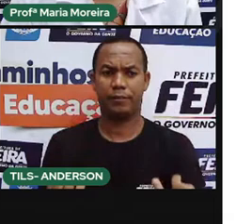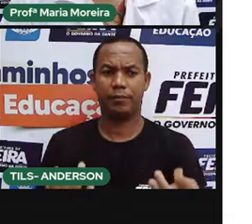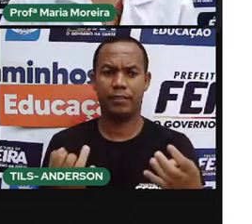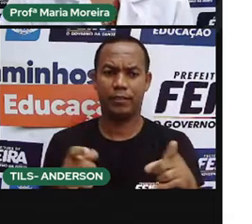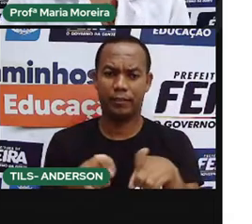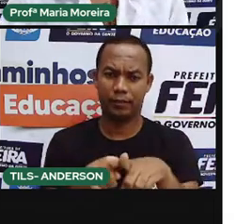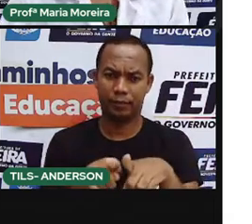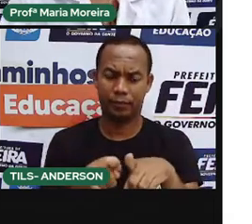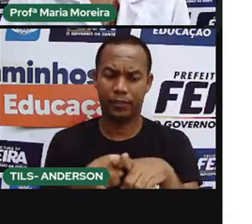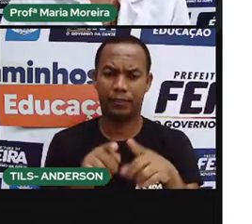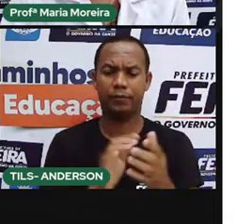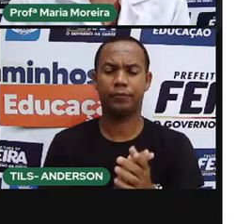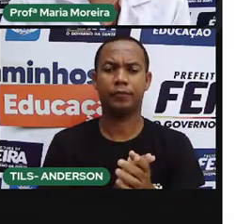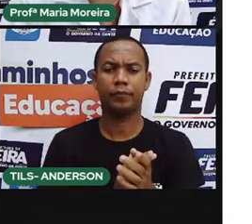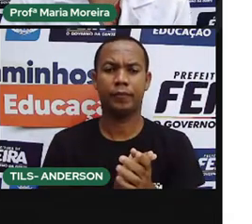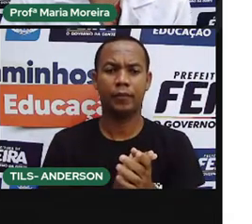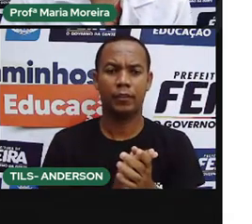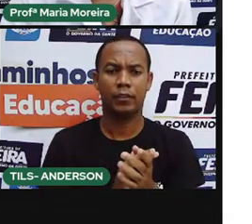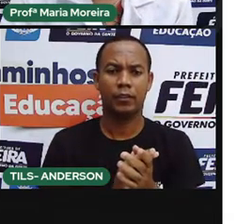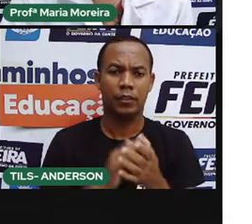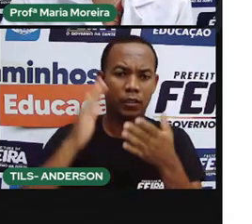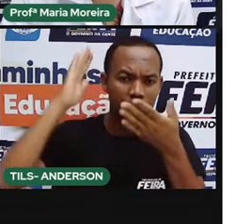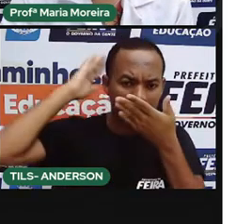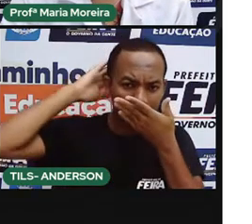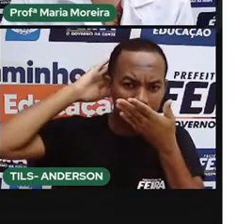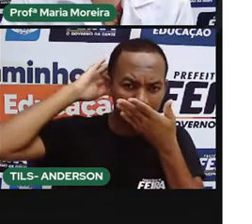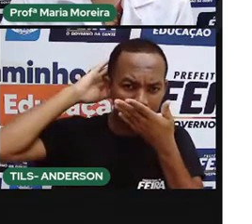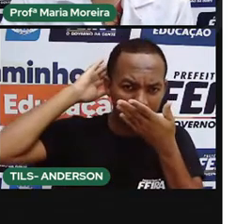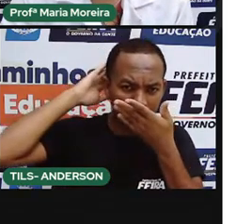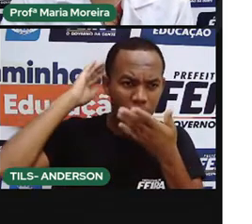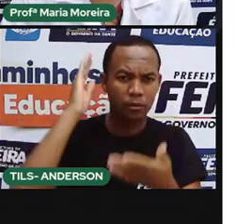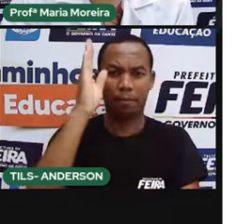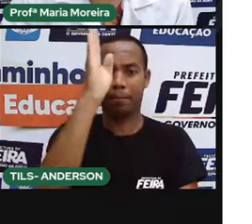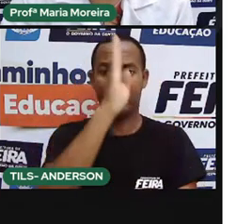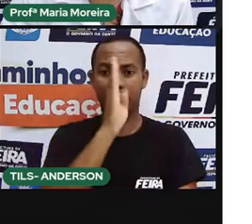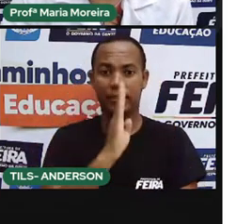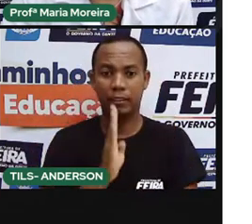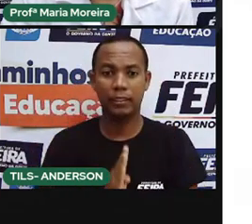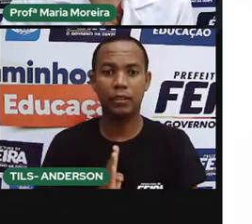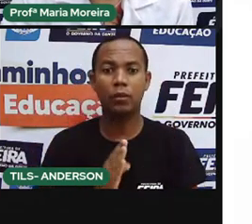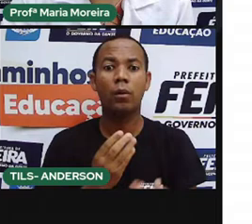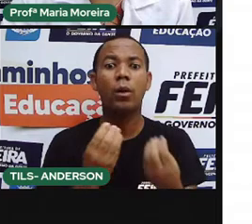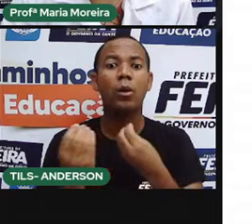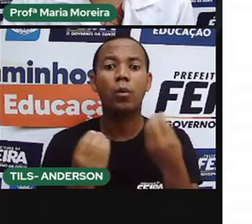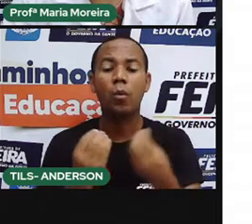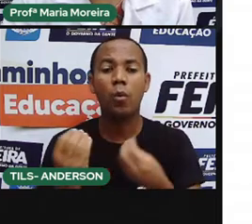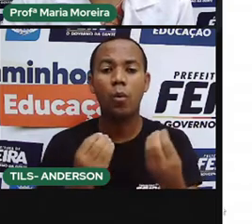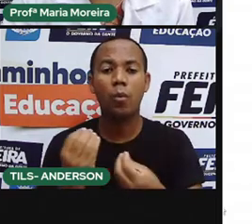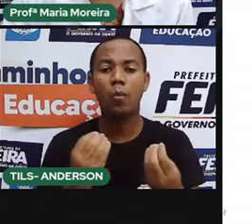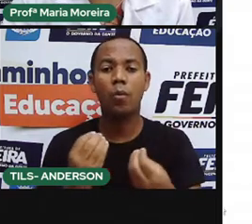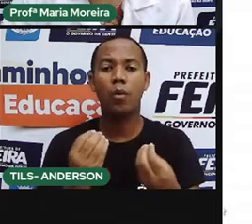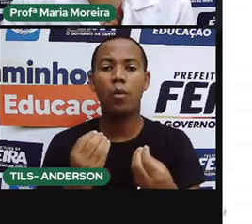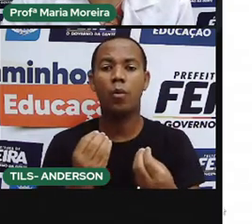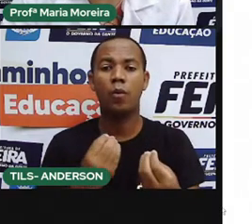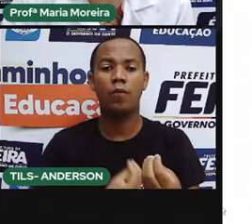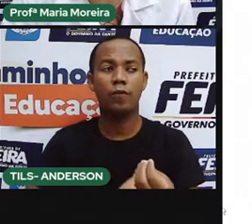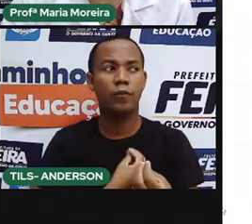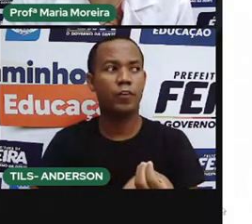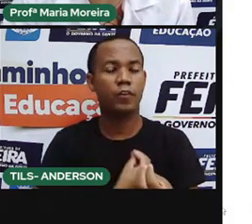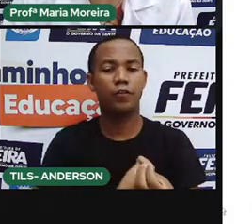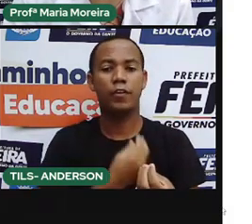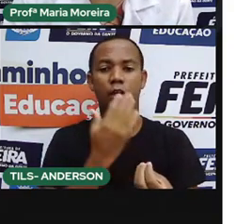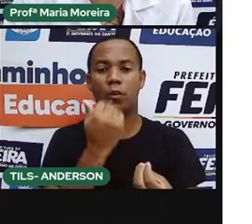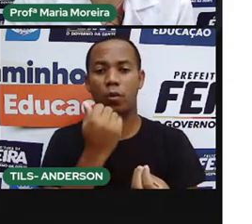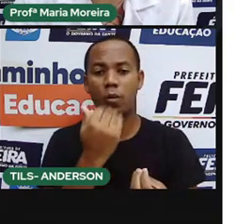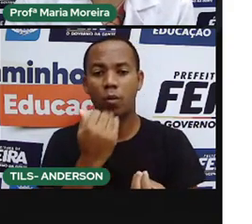né? Bom, os índios brasileiros se alimentam exclusivamente de alimentos retirados da natureza, isso